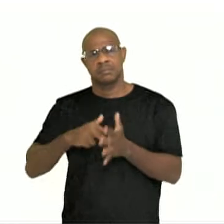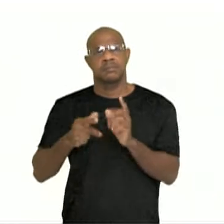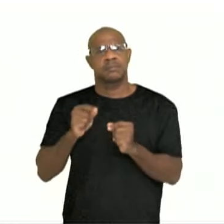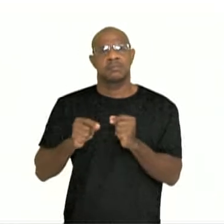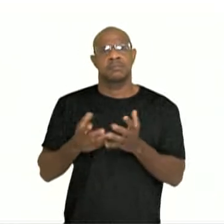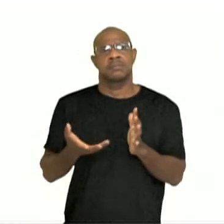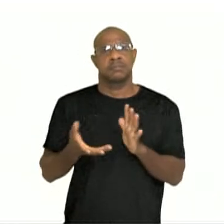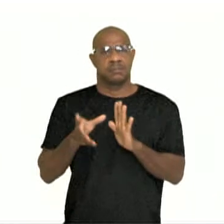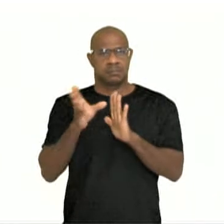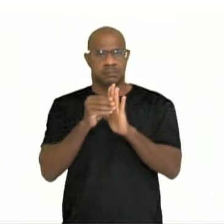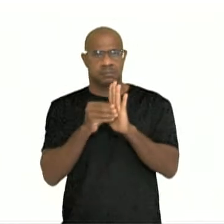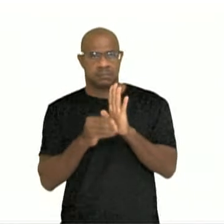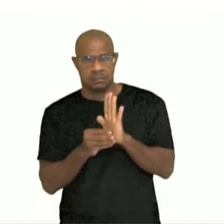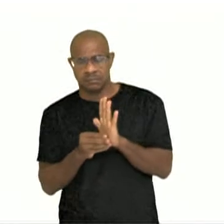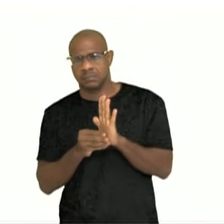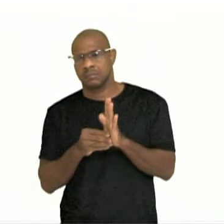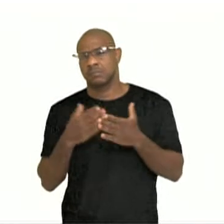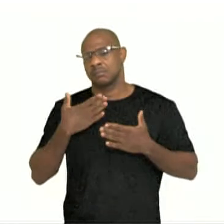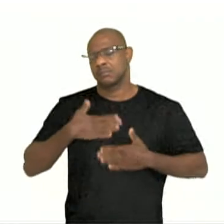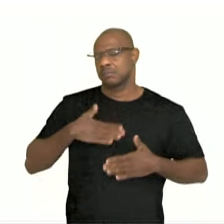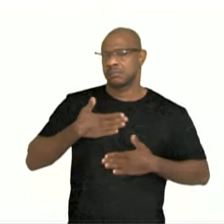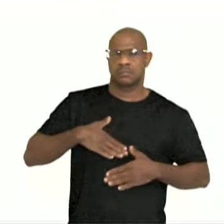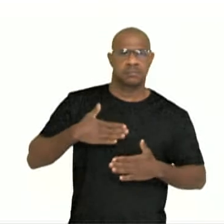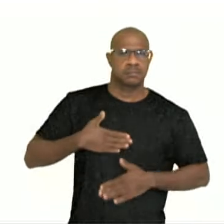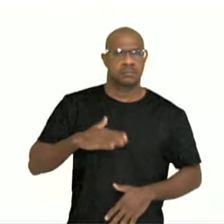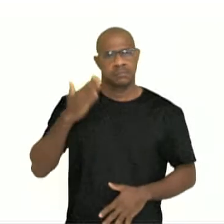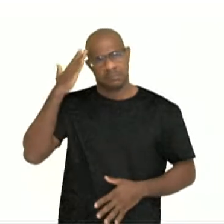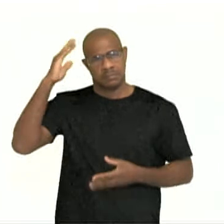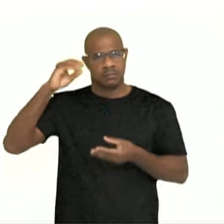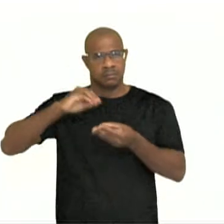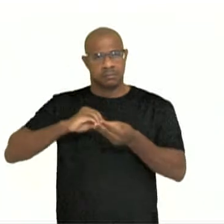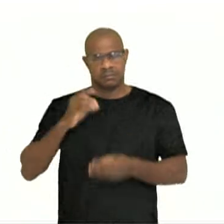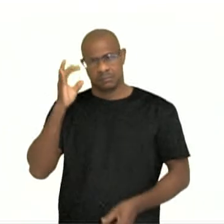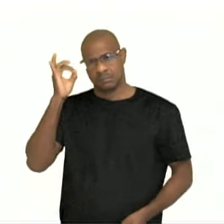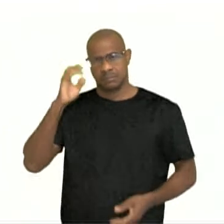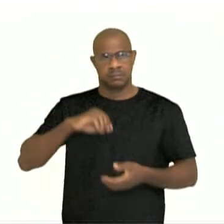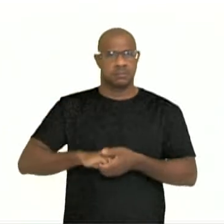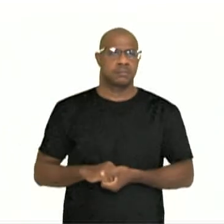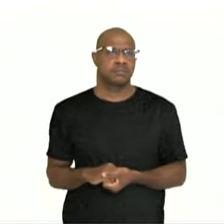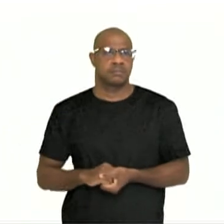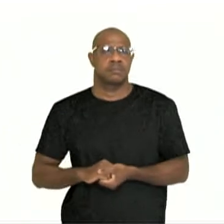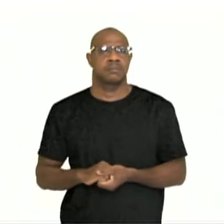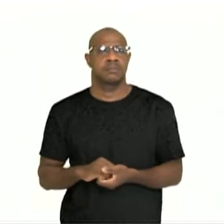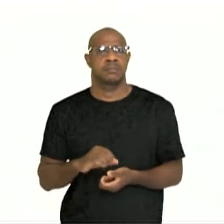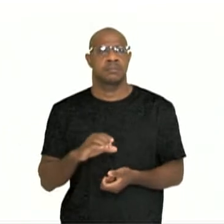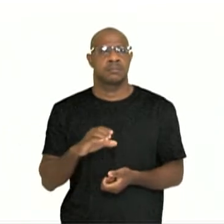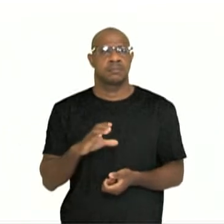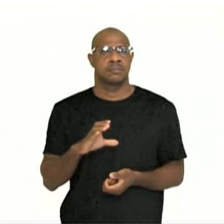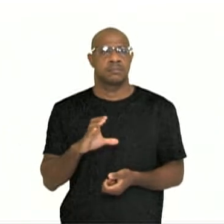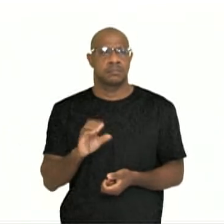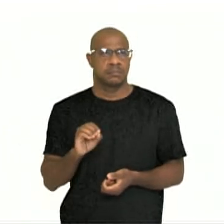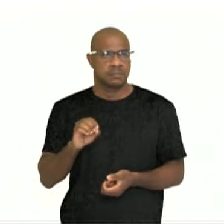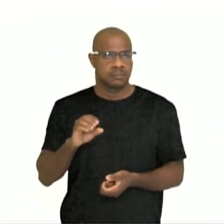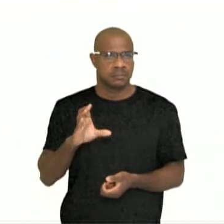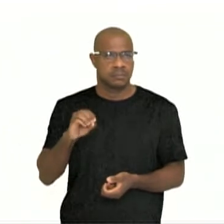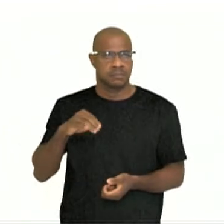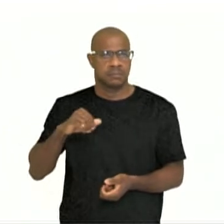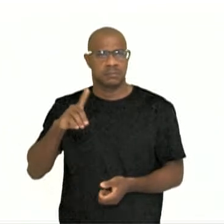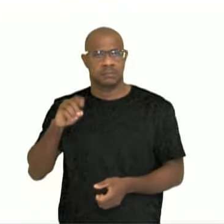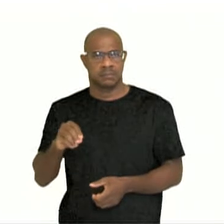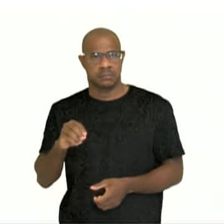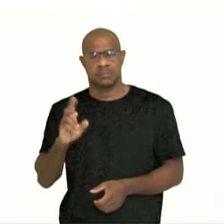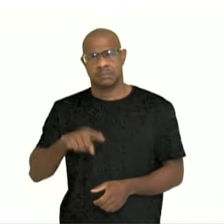conteúdo foi facilmente compreendido por eles. Veja, pan comido significa algo muy